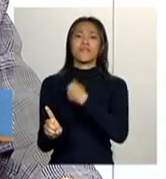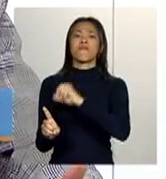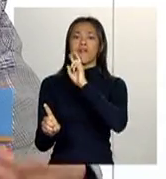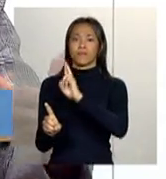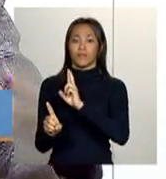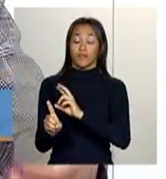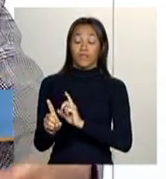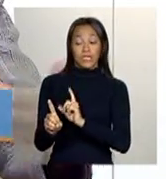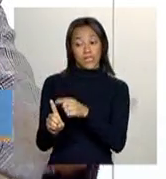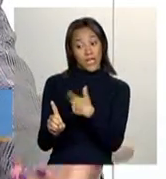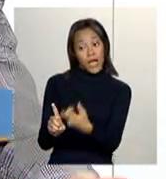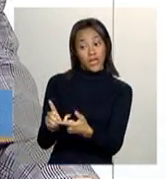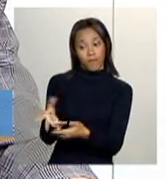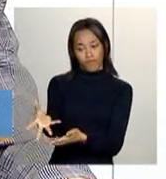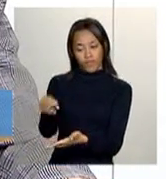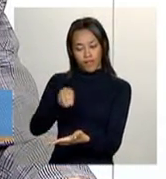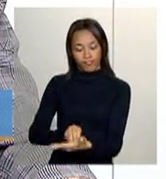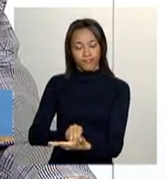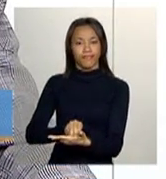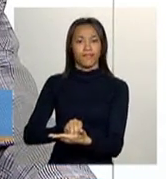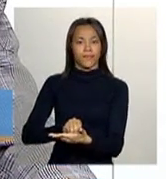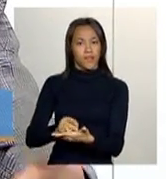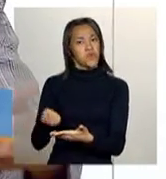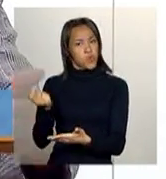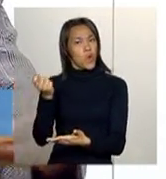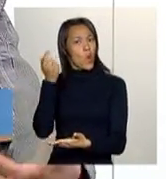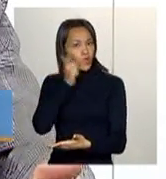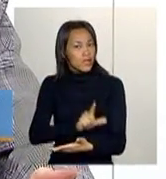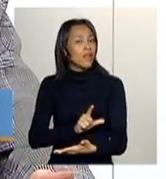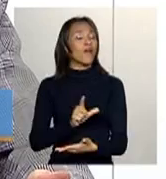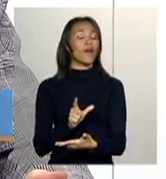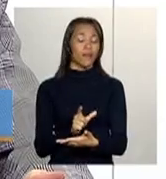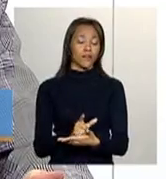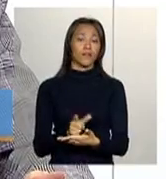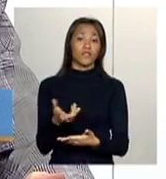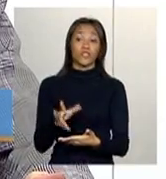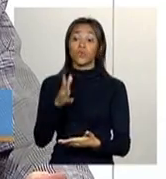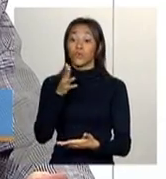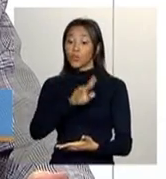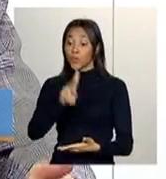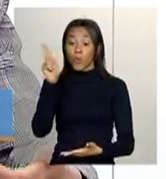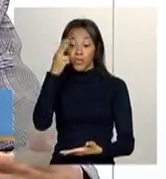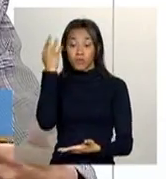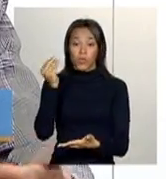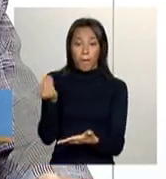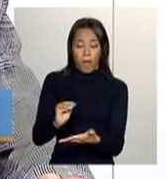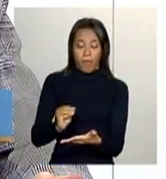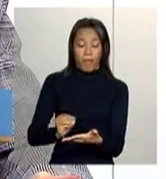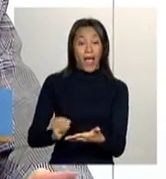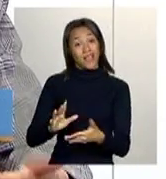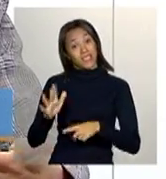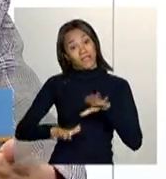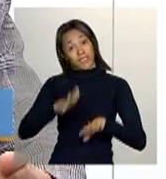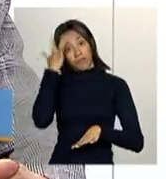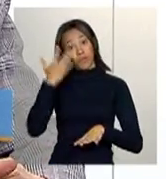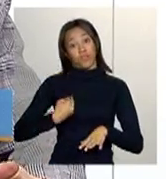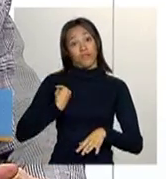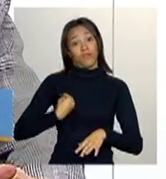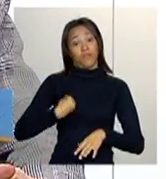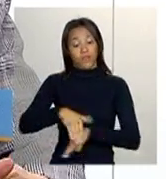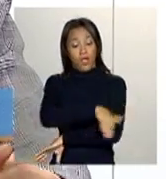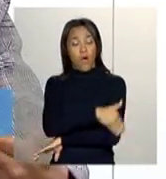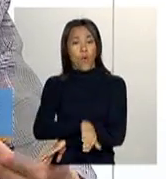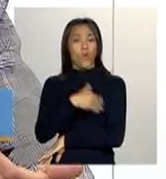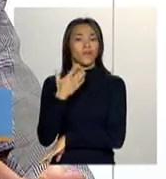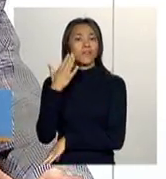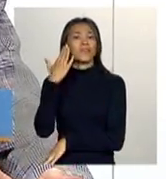cadastro. E o cadastro aí consegue fazer um trabalho efetivo de cadastrar essa população. Inclusive, muitas vezes, a população de rua informa